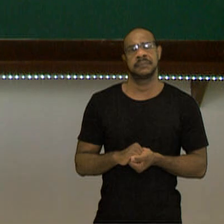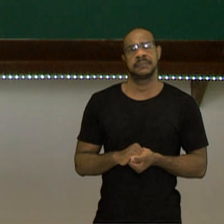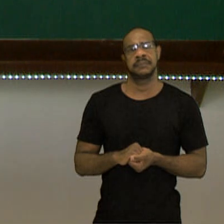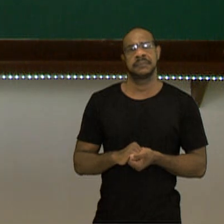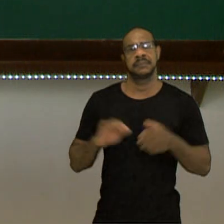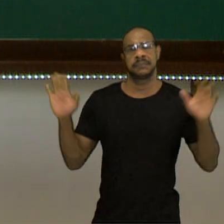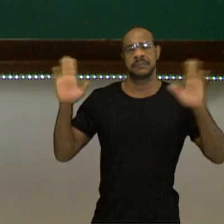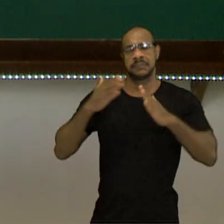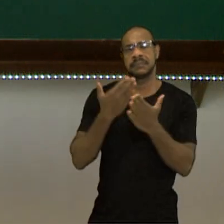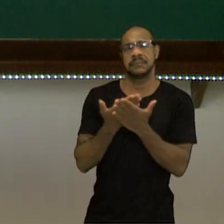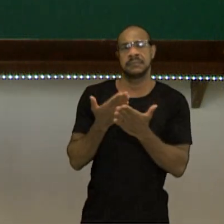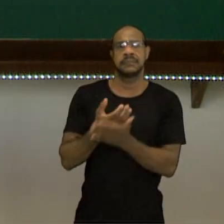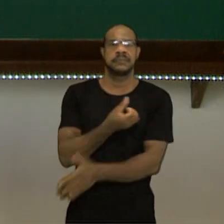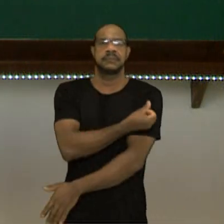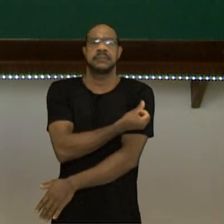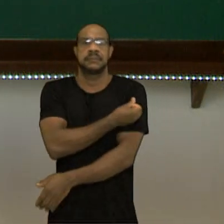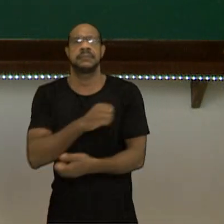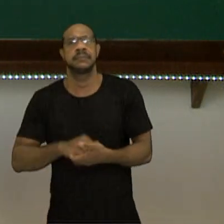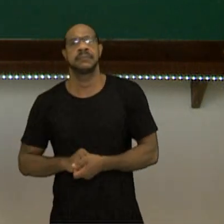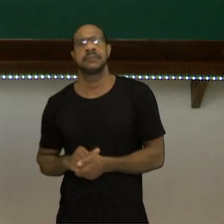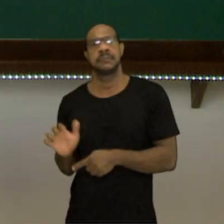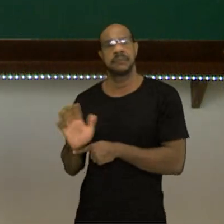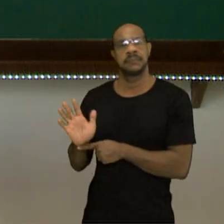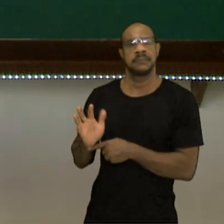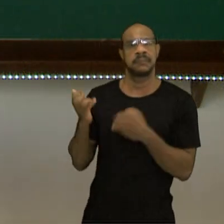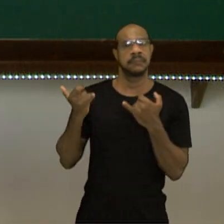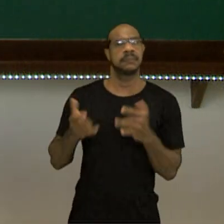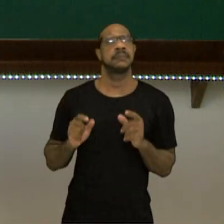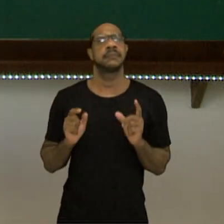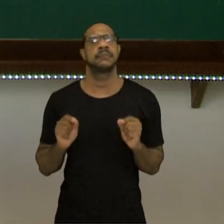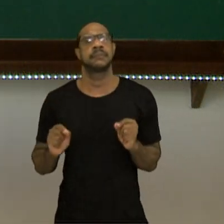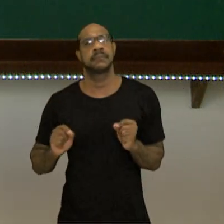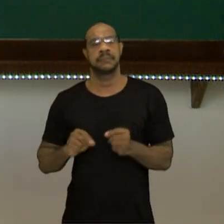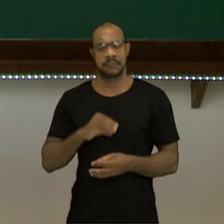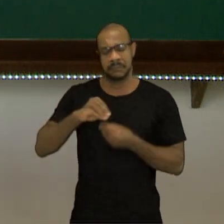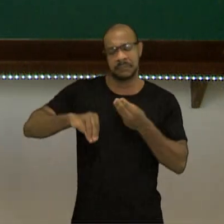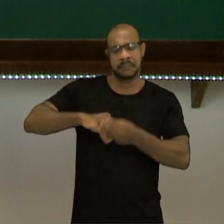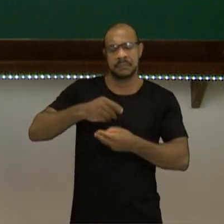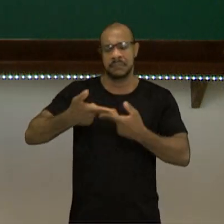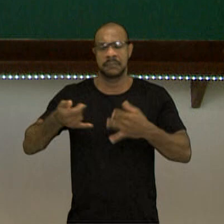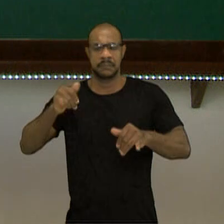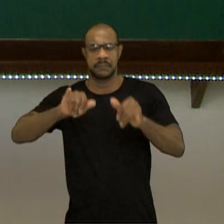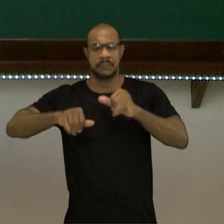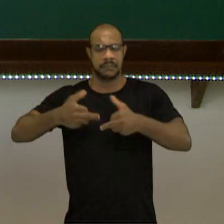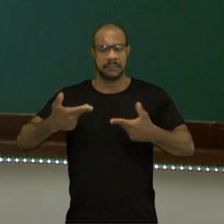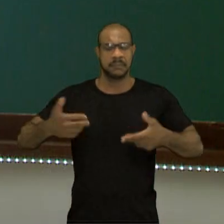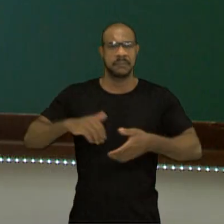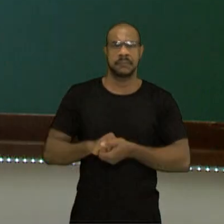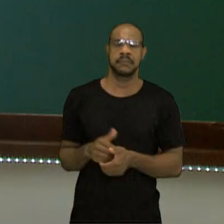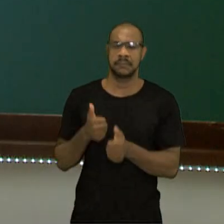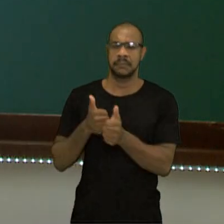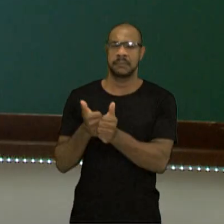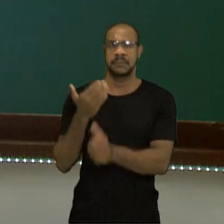Olá estudantes do sexto ano! Nesse vídeo nós vamos falar sobre substâncias químicas. Então acompanhem comigo.